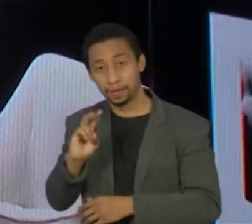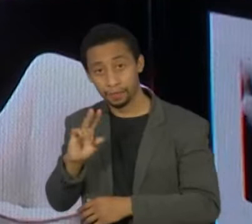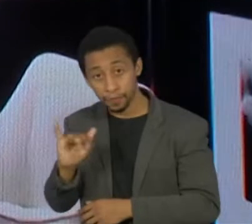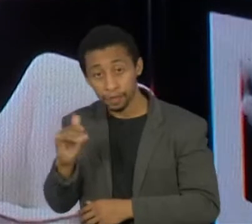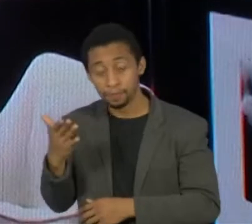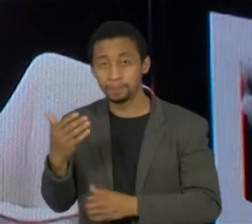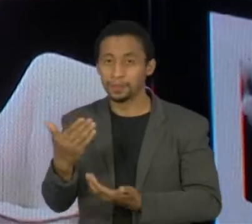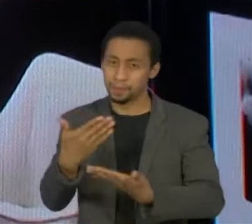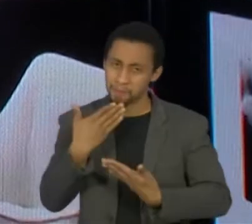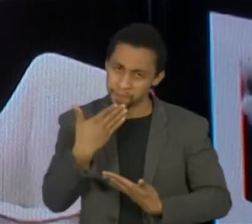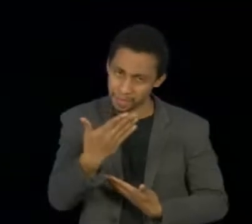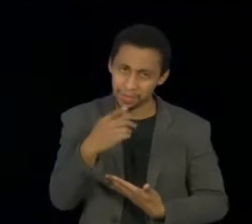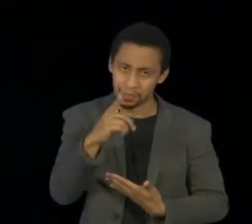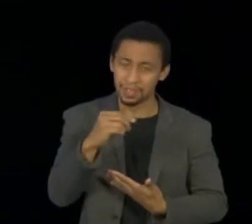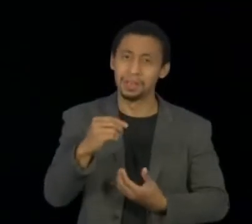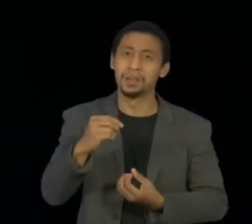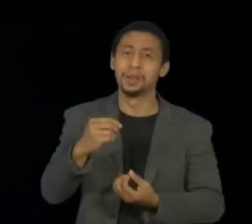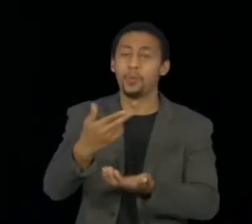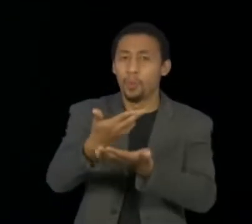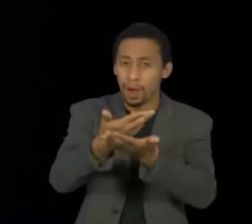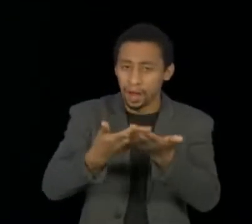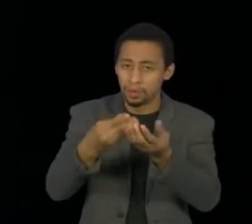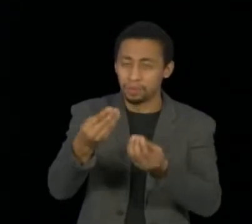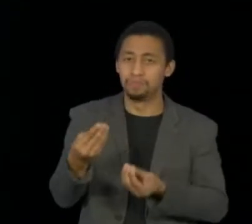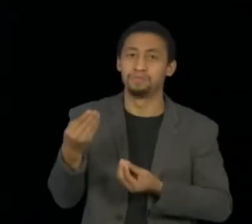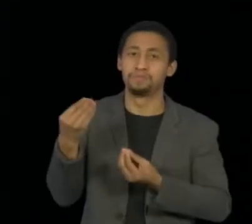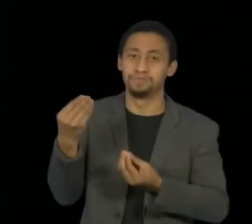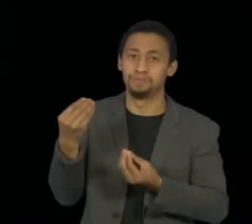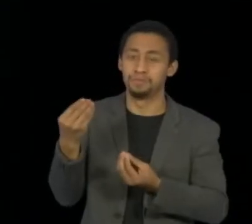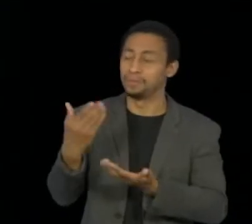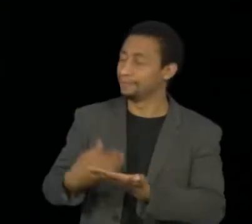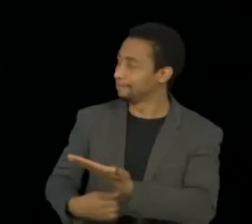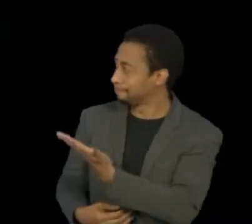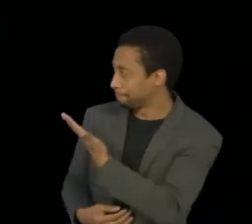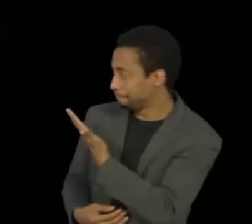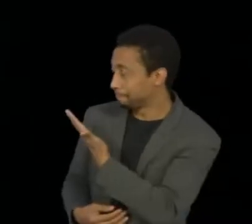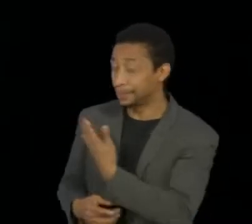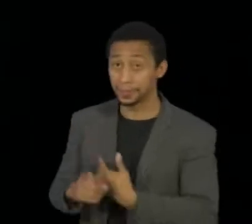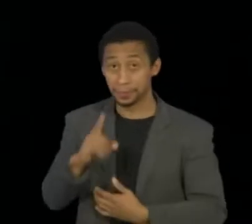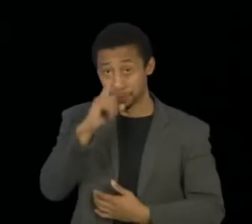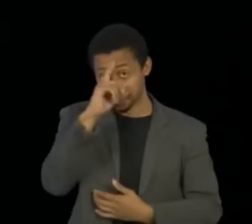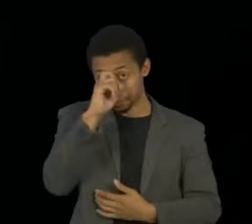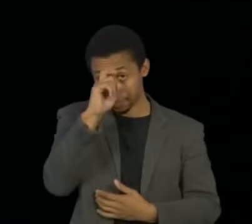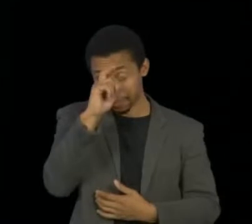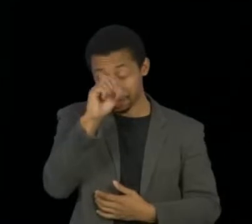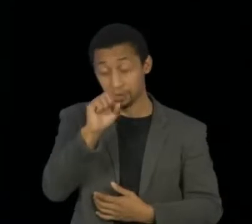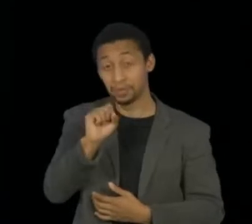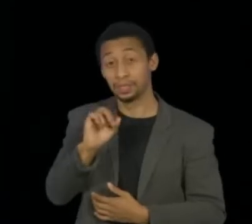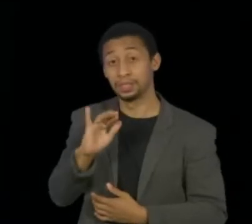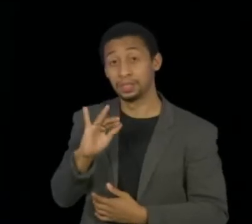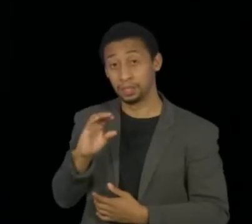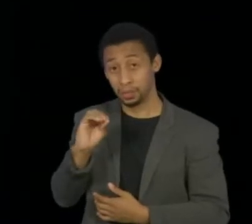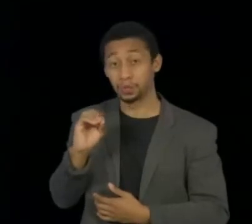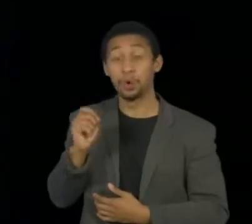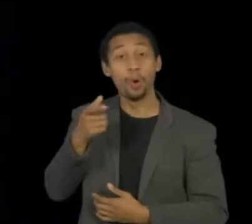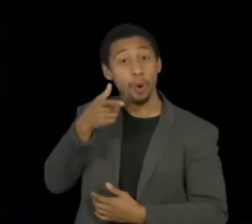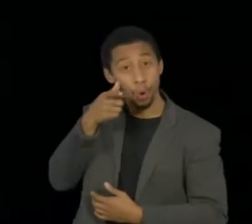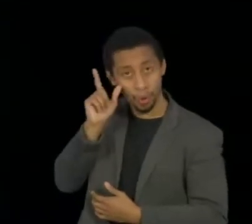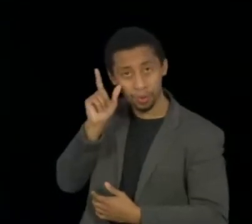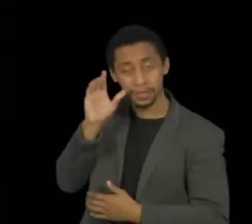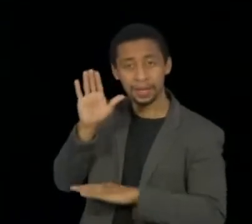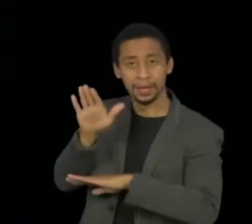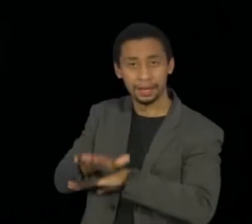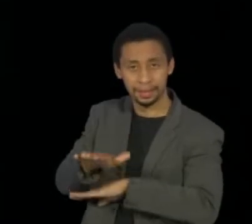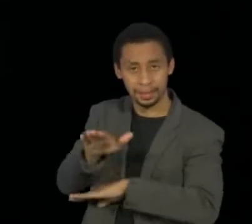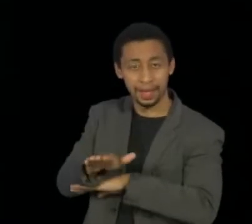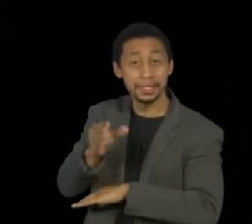que projetem, por favor, o relatório do Hospital Cirilo Ibanês. Os exames foram feitos ontem à tarde, por